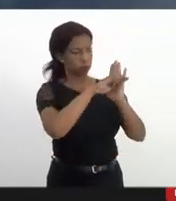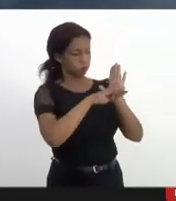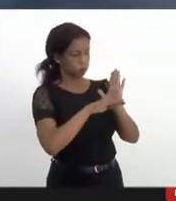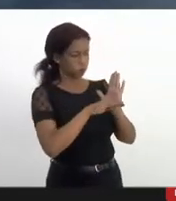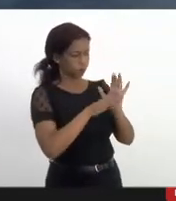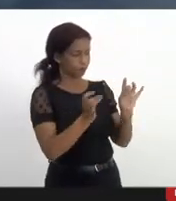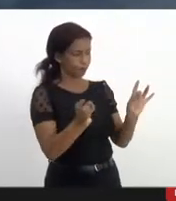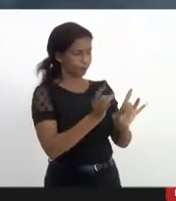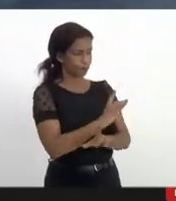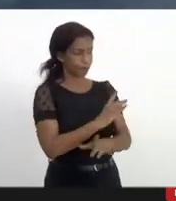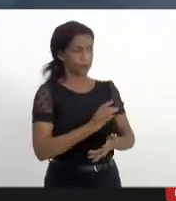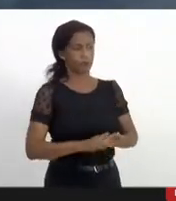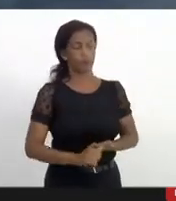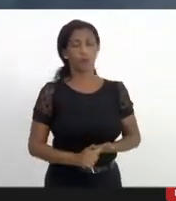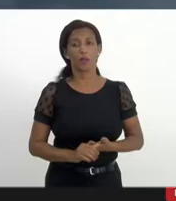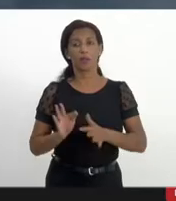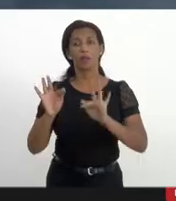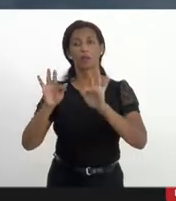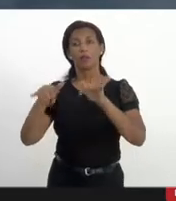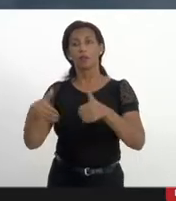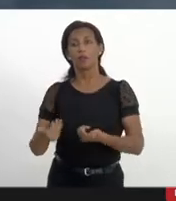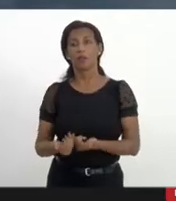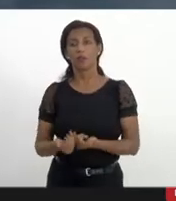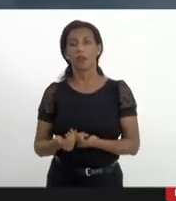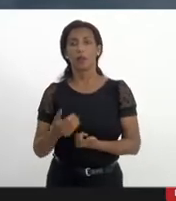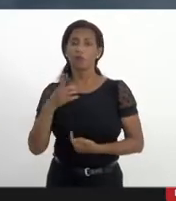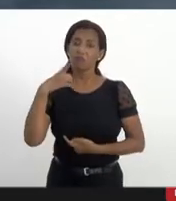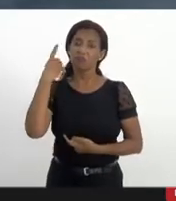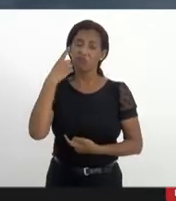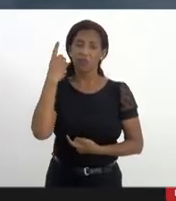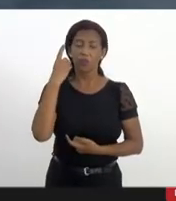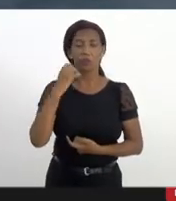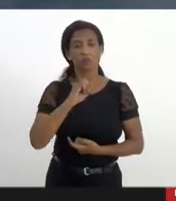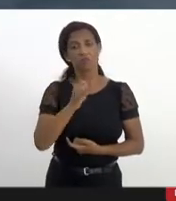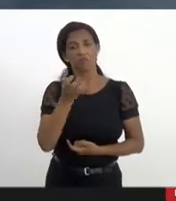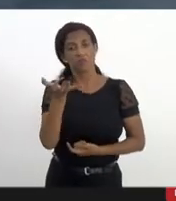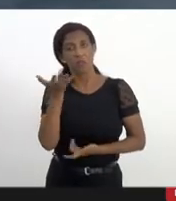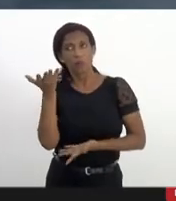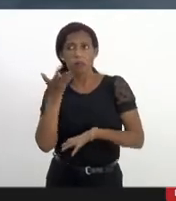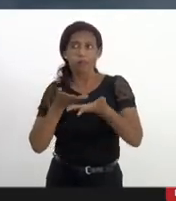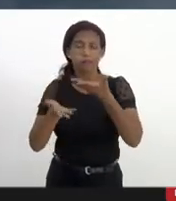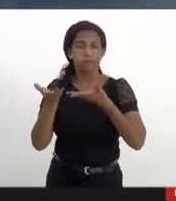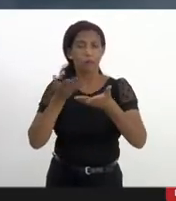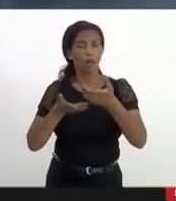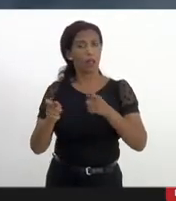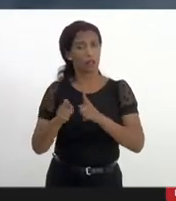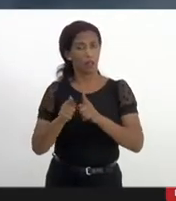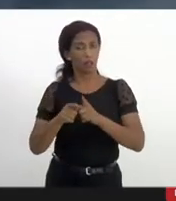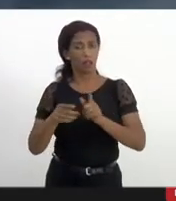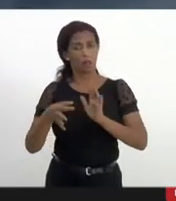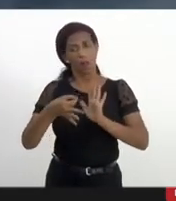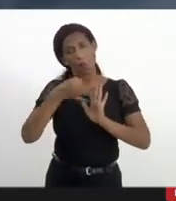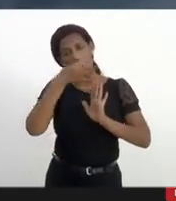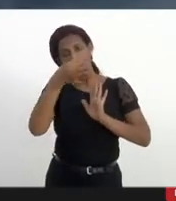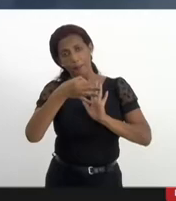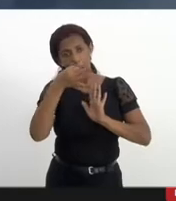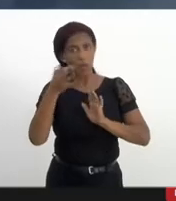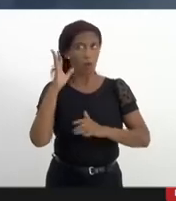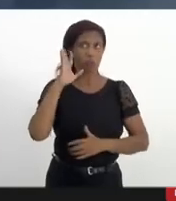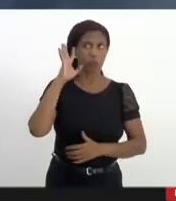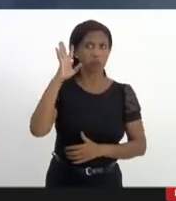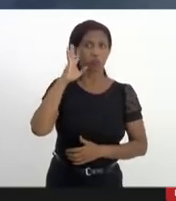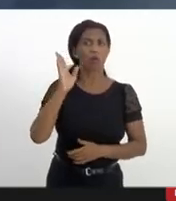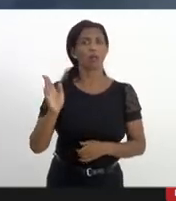momento. E, ao final, os deputados também, caso queiram participar, trazer também outras perguntas e reflexões.